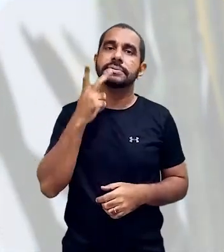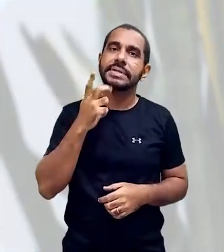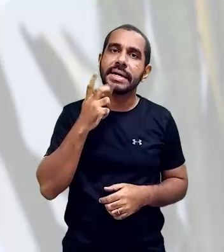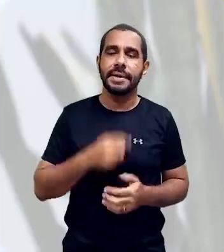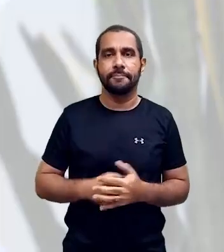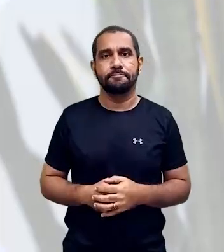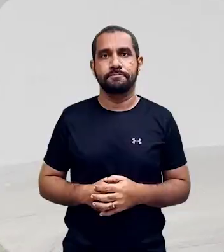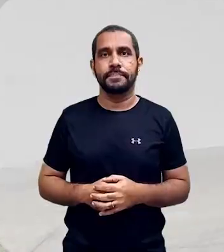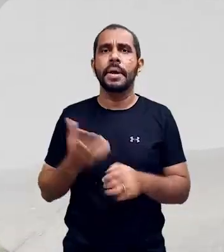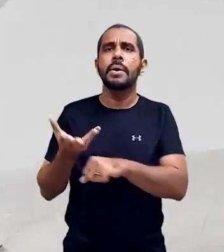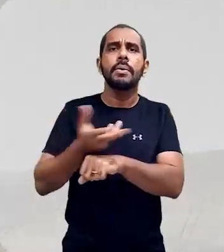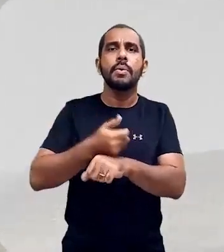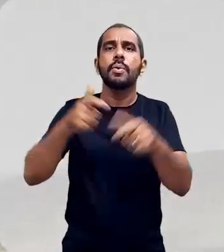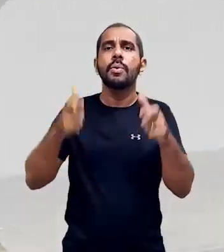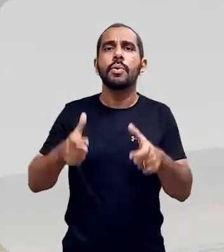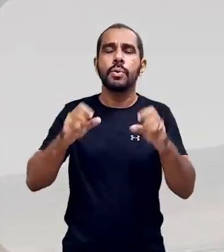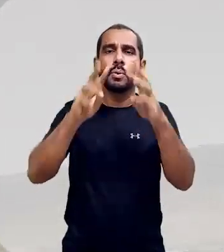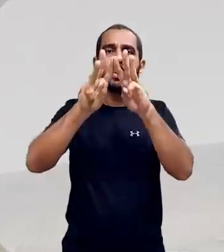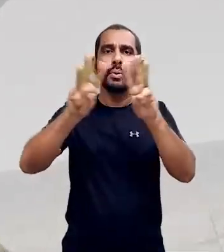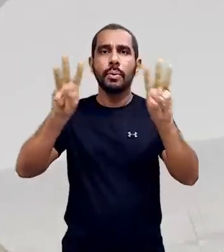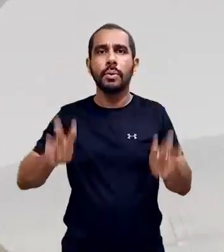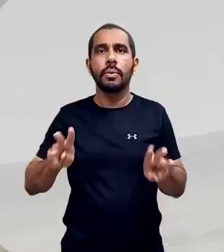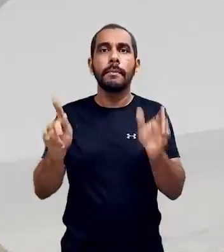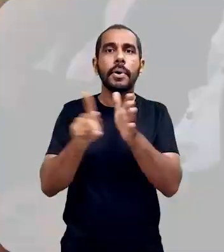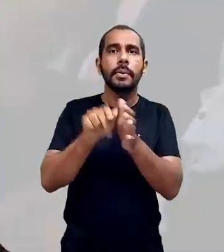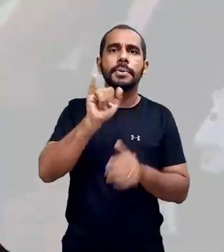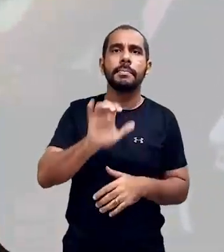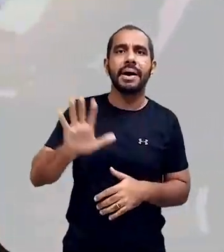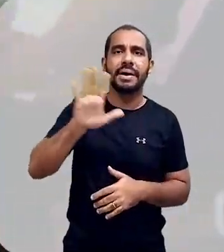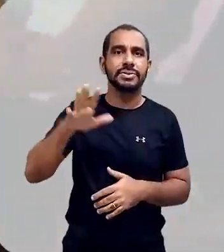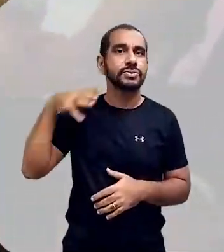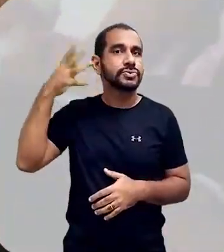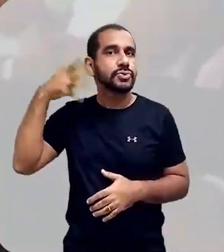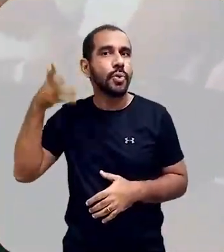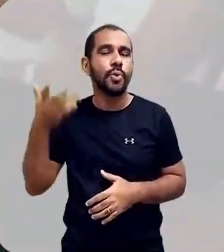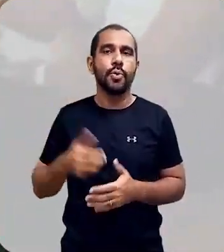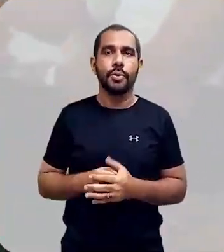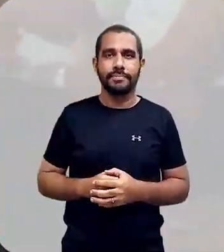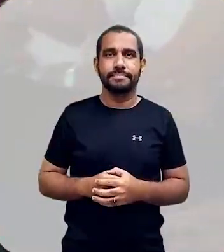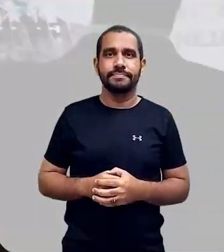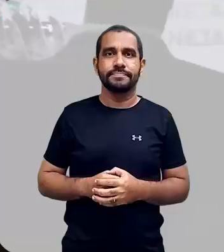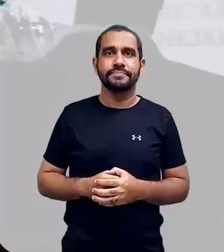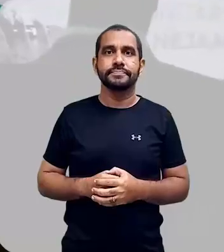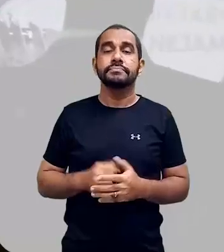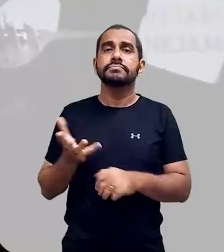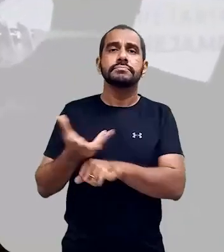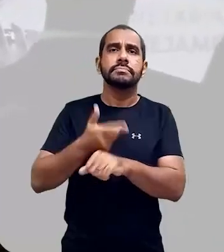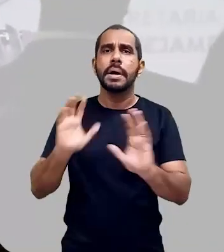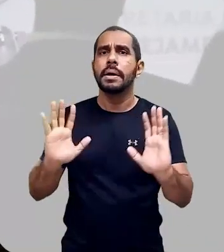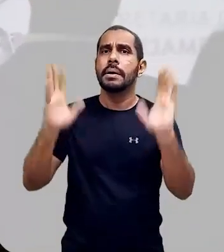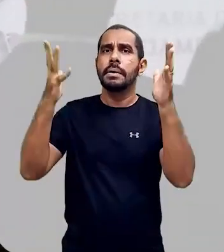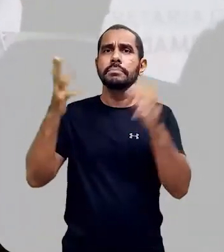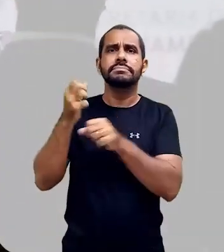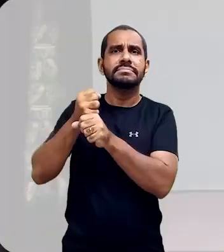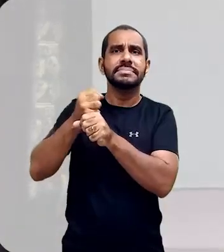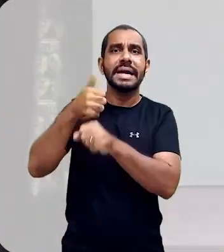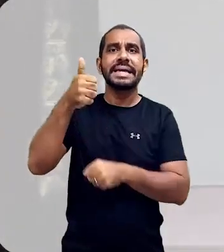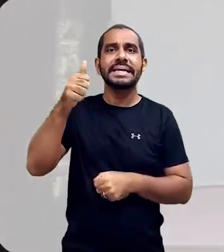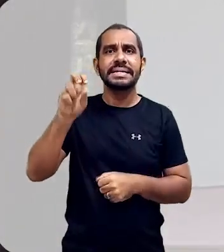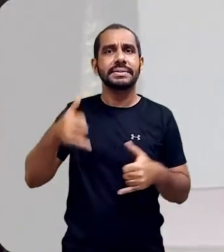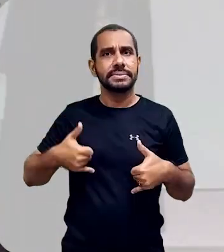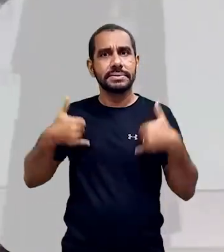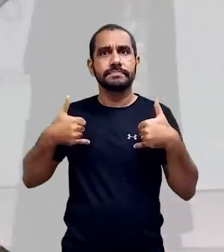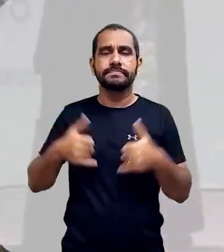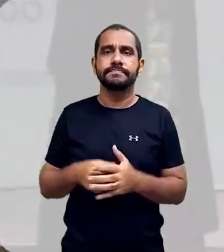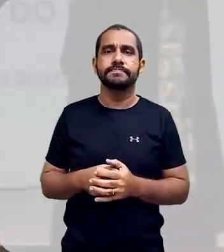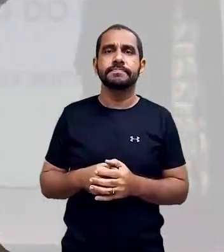de Governo do Ceará. A solenidade aconteceu no Museu da Imagem do Som em Fortaleza e fez parte da celebração pelos 15